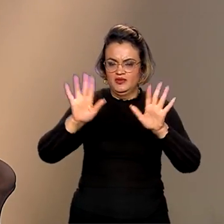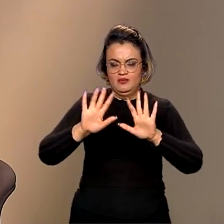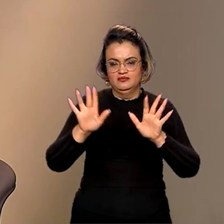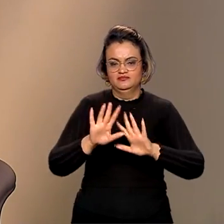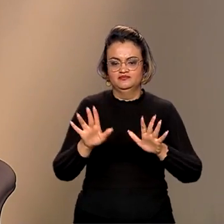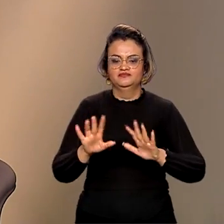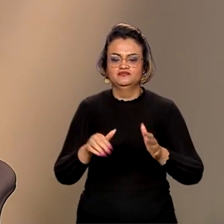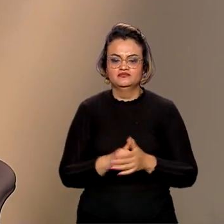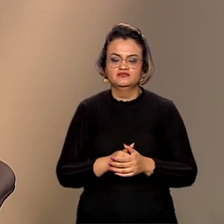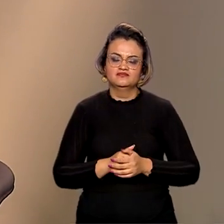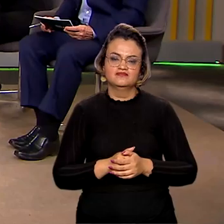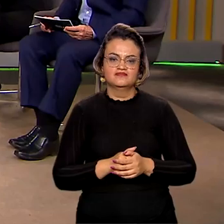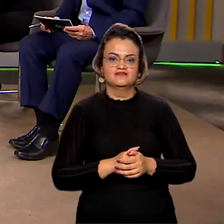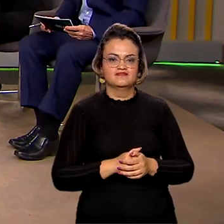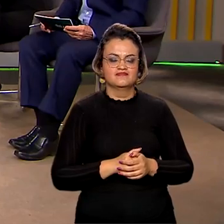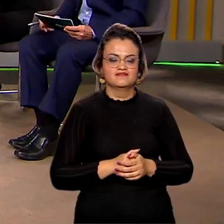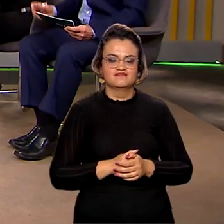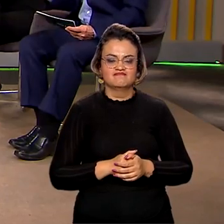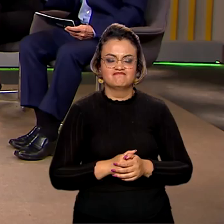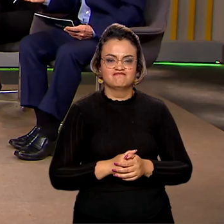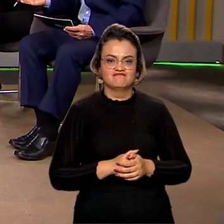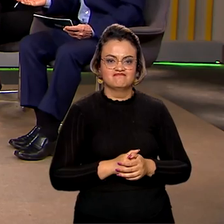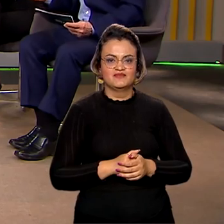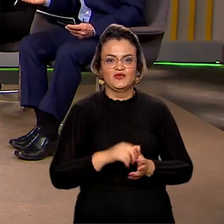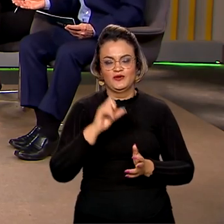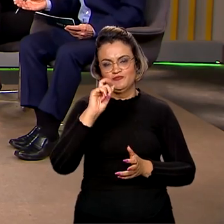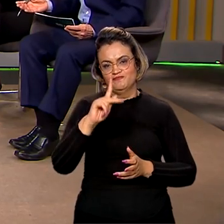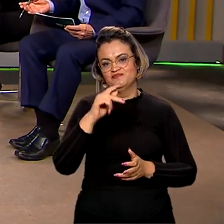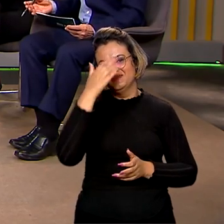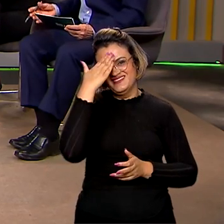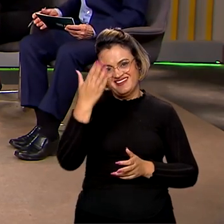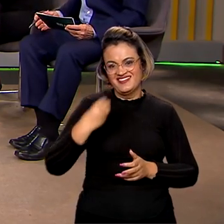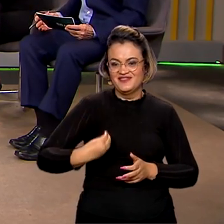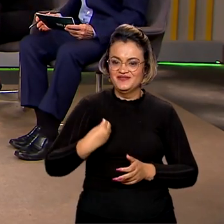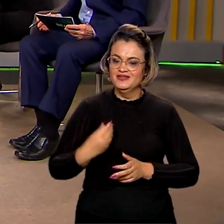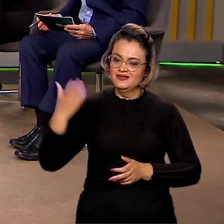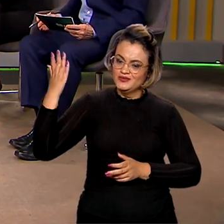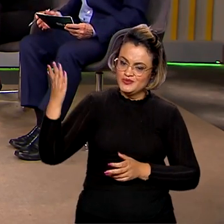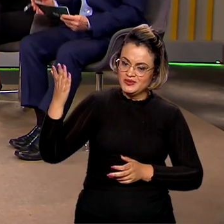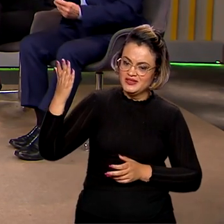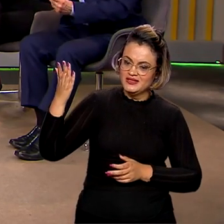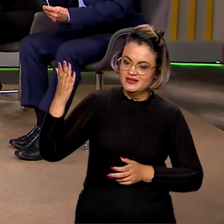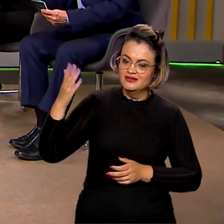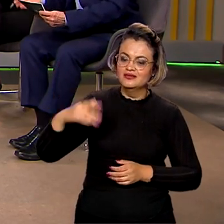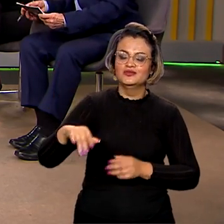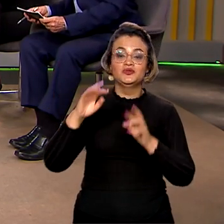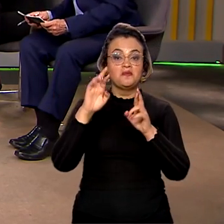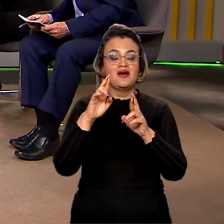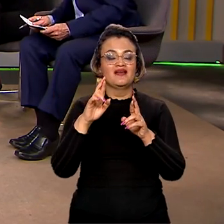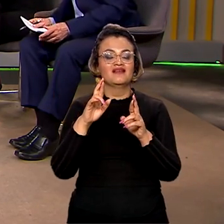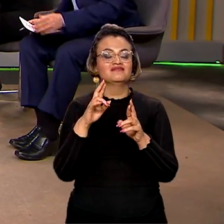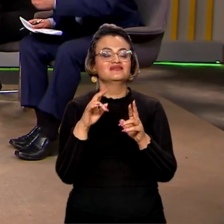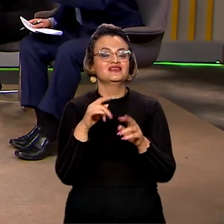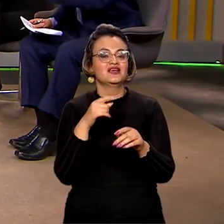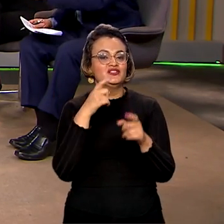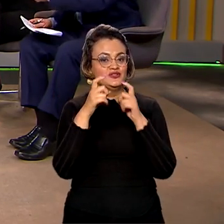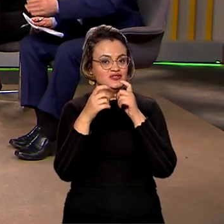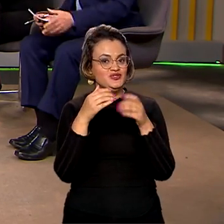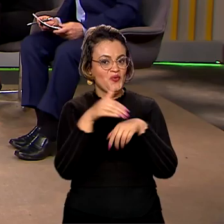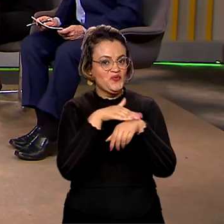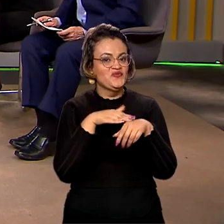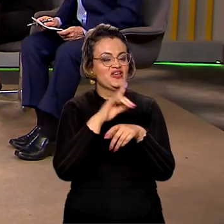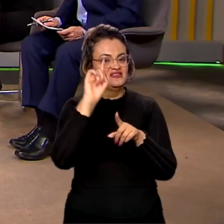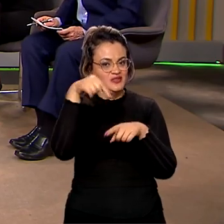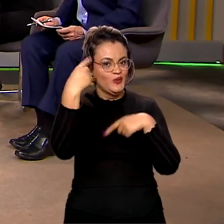desalojamento de pessoas. Ministra Sônia Guajajara, muito obrigado pela sua presença. Espero que a gente possa contar com a senhora aqui, outras